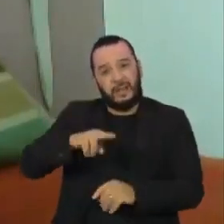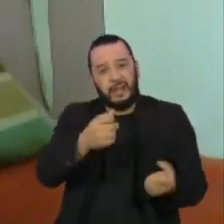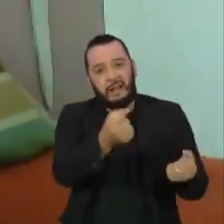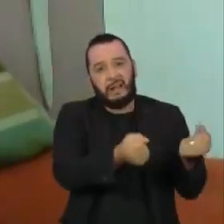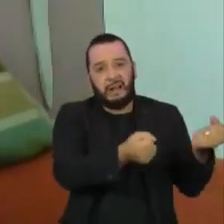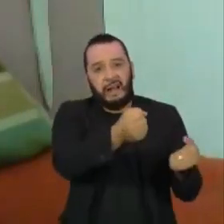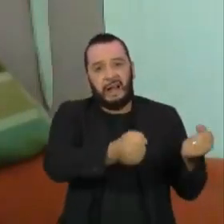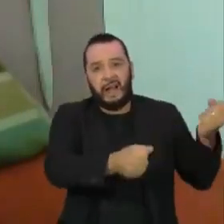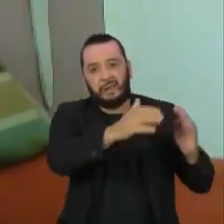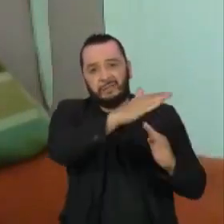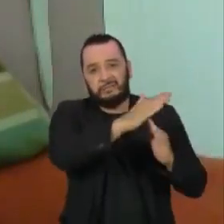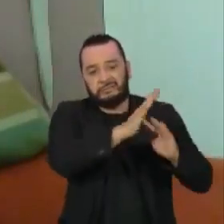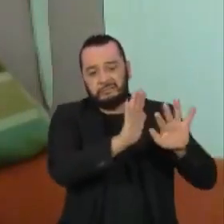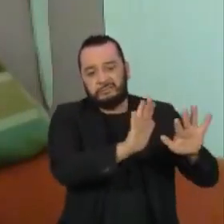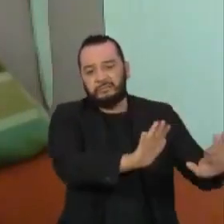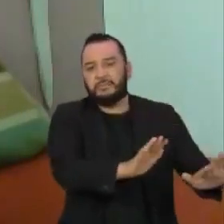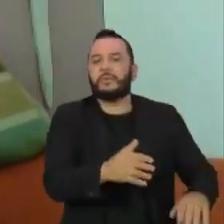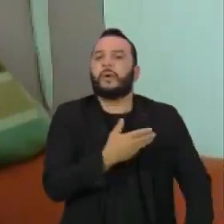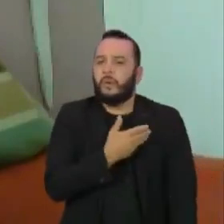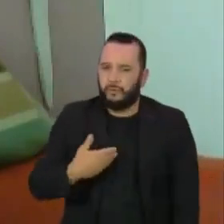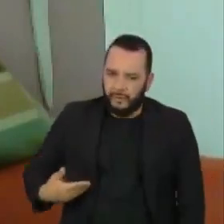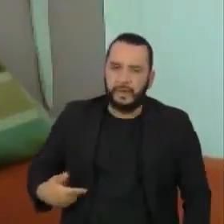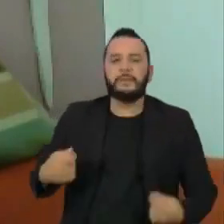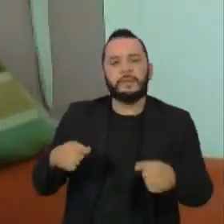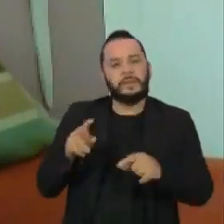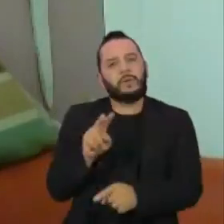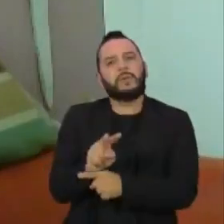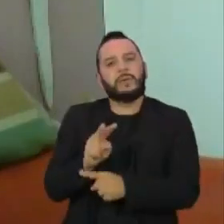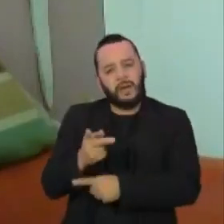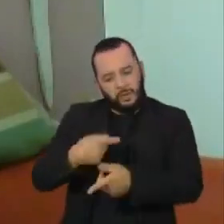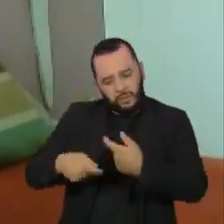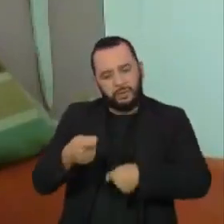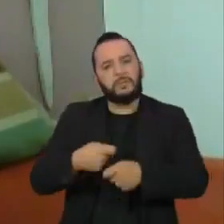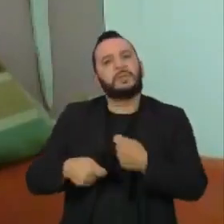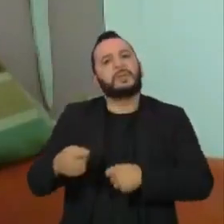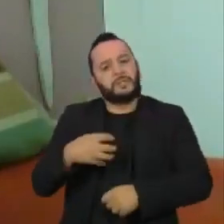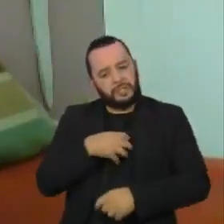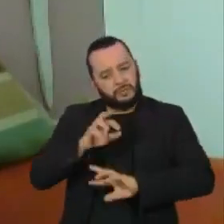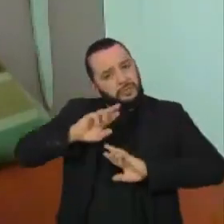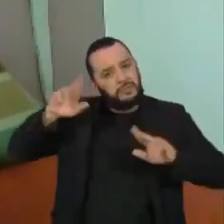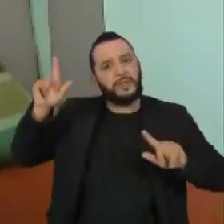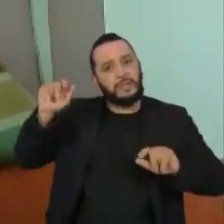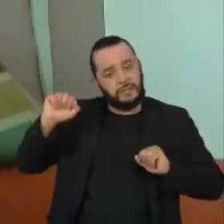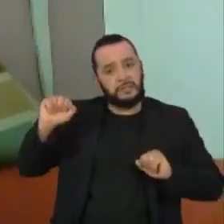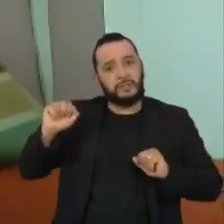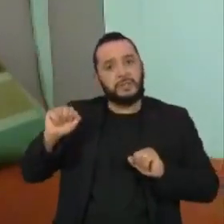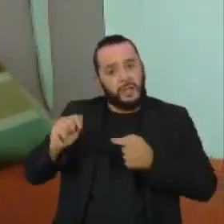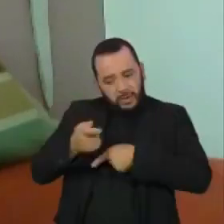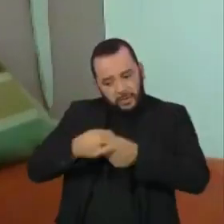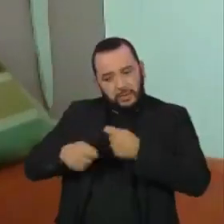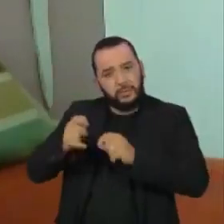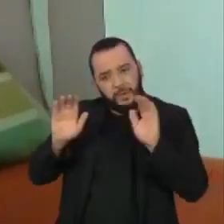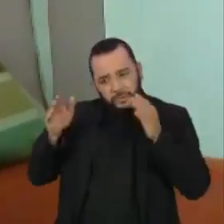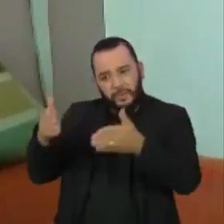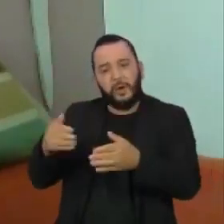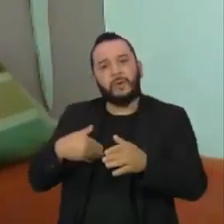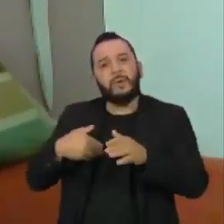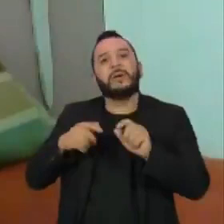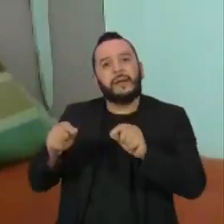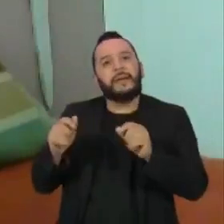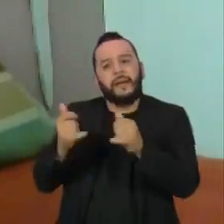a maneira que eles estão gerenciando a nossa economia. A nossa economia, ela precisa ser centrada em energias